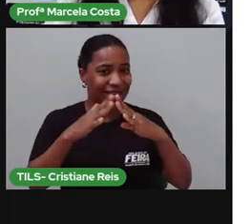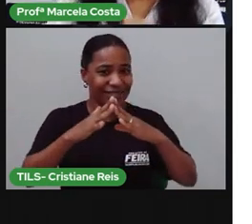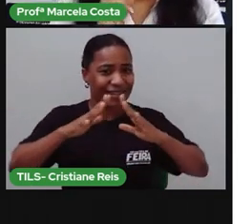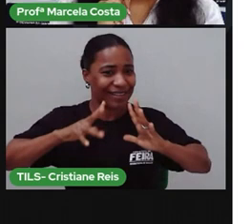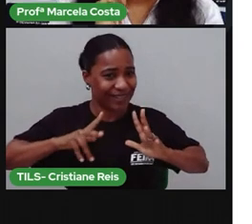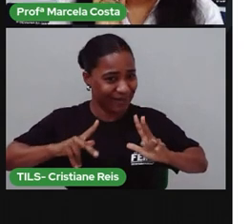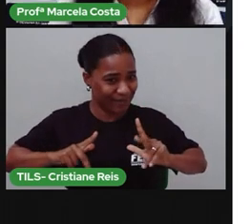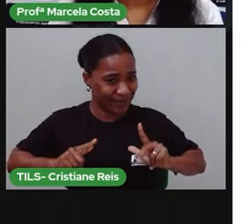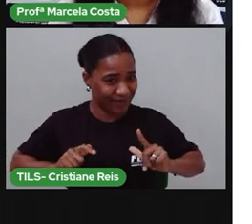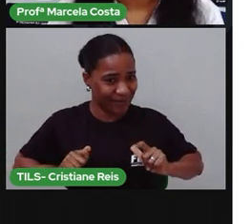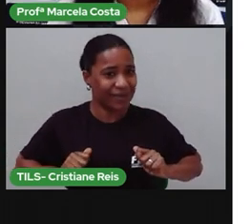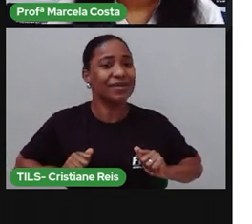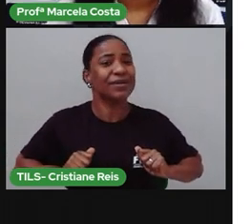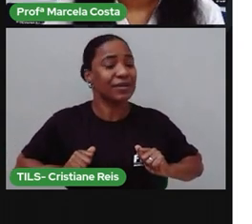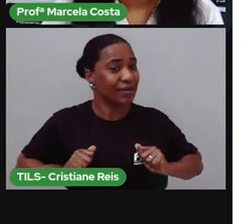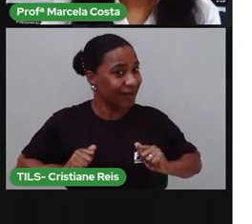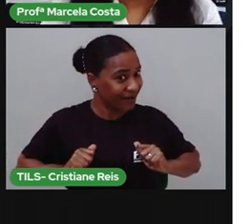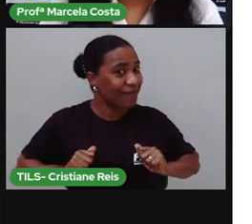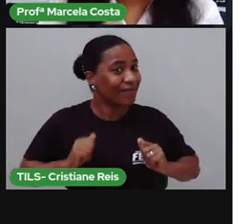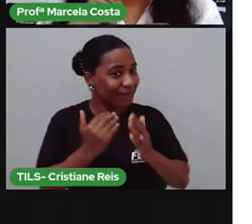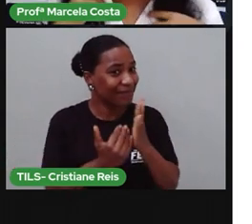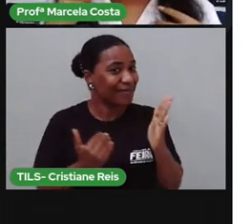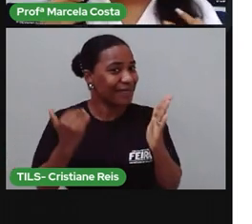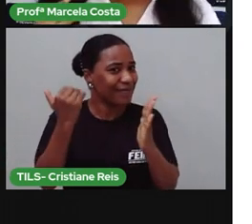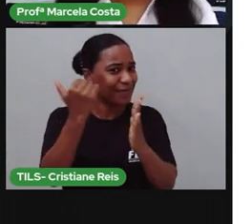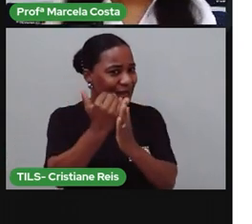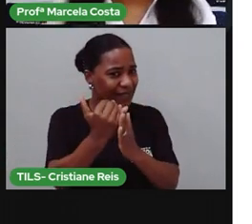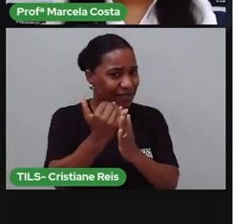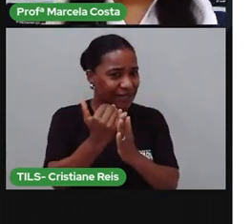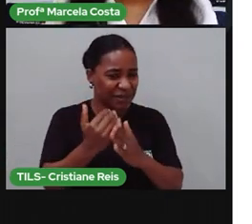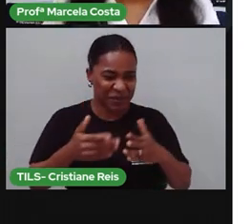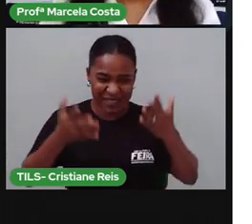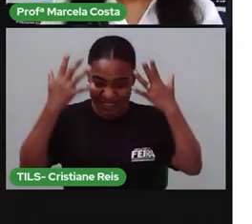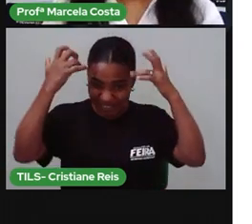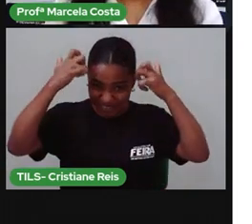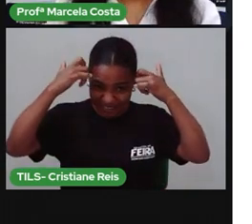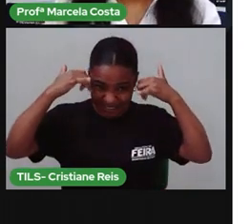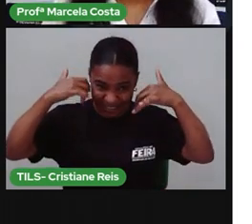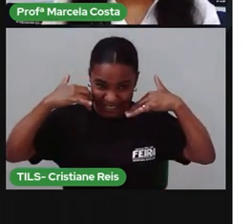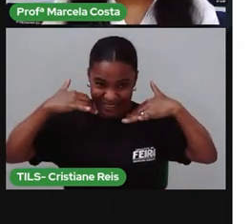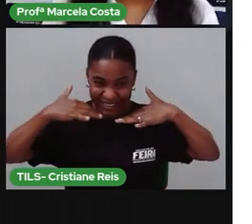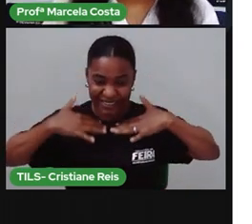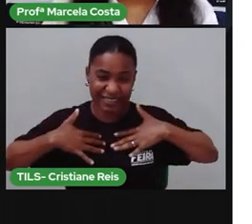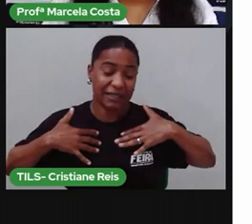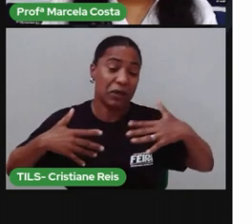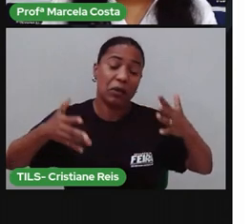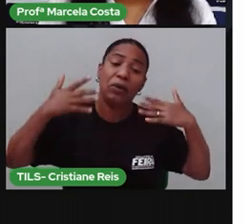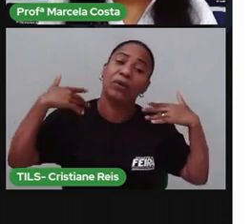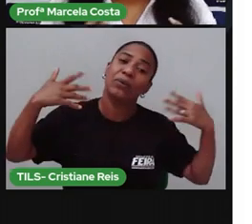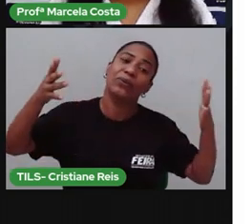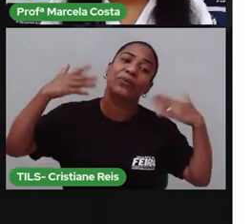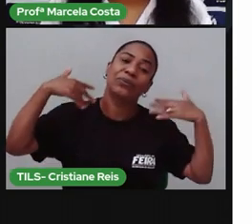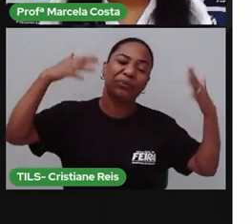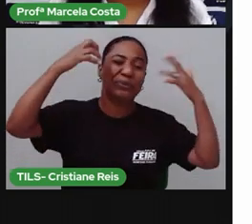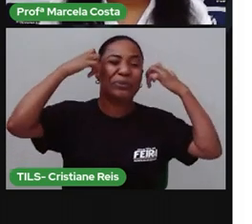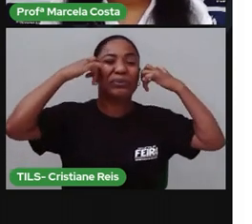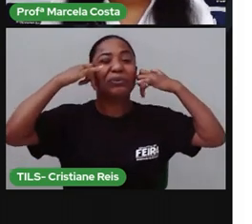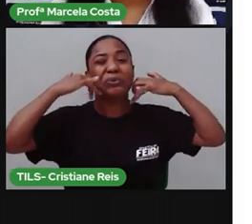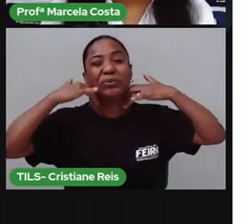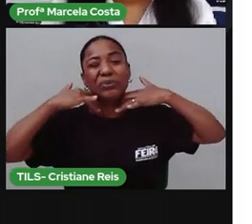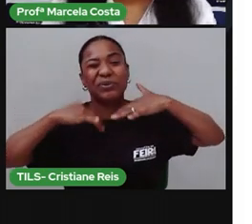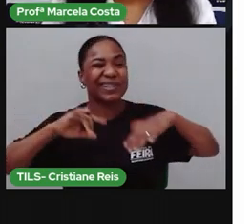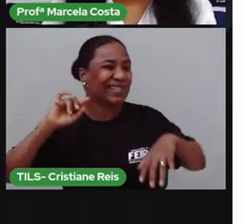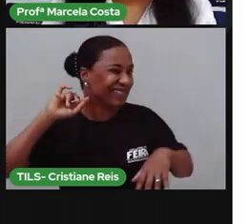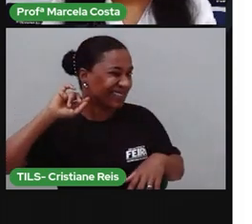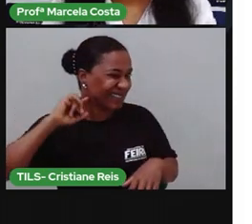ela ainda continuou. Porque ela ficou muito suja, né? Depois de tanto faxinar, ela ficou muito suja.